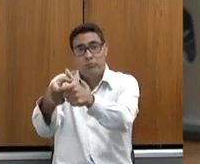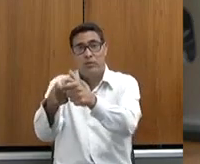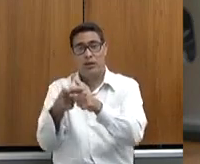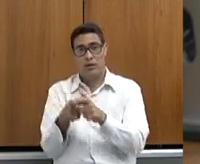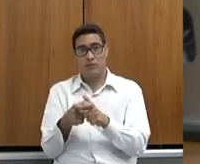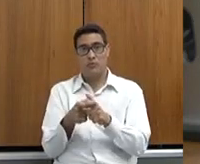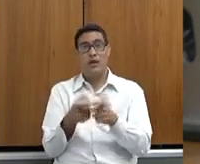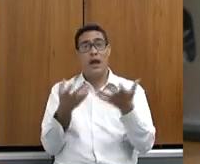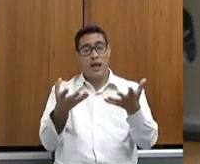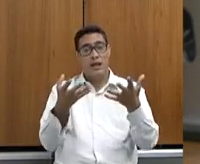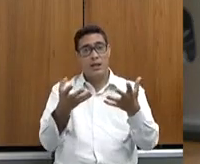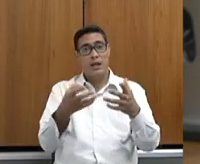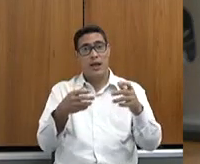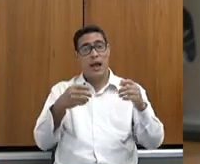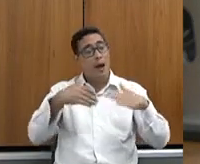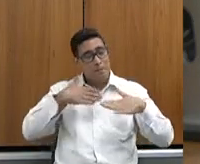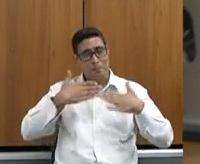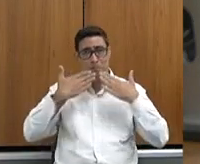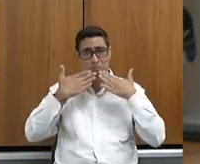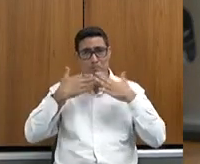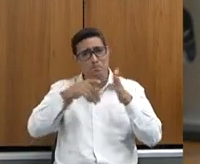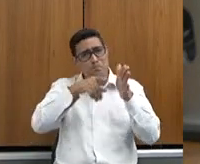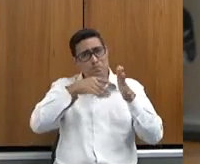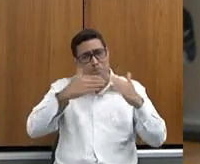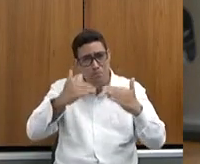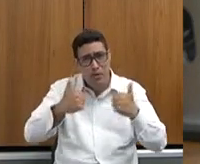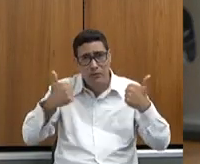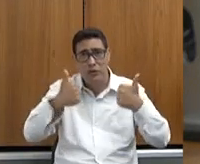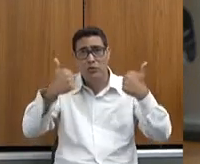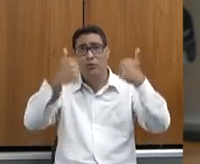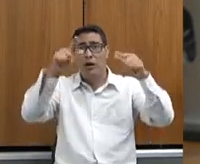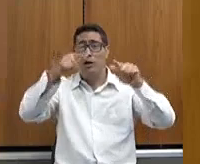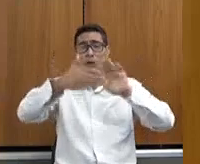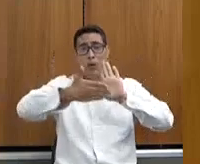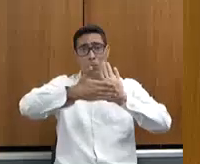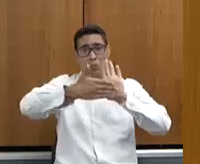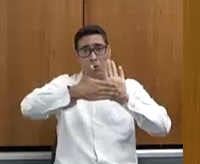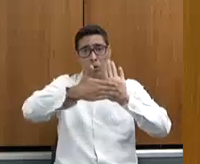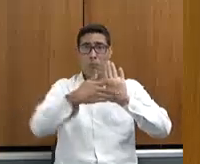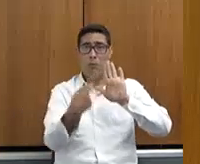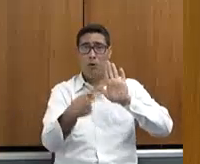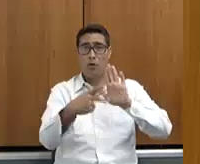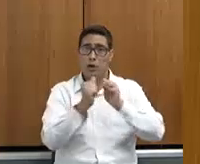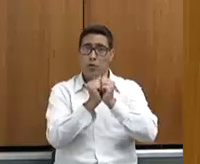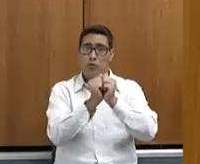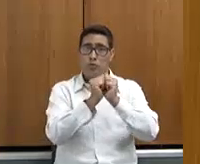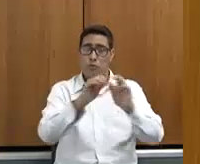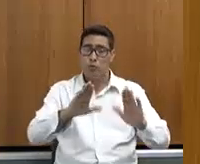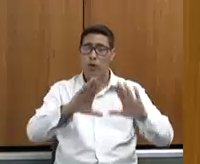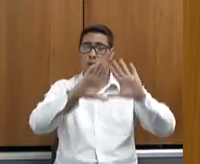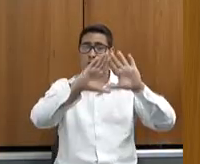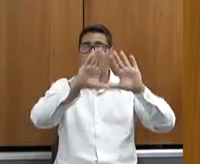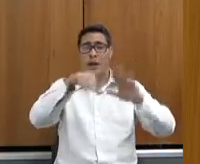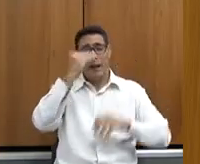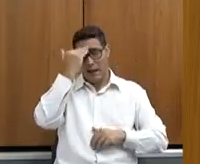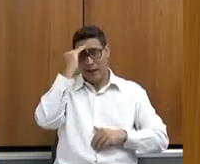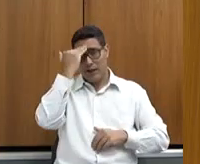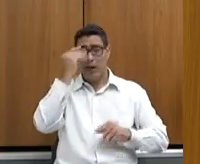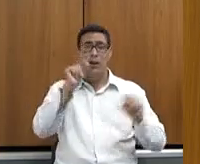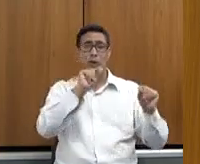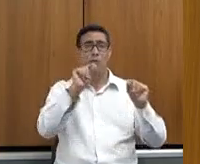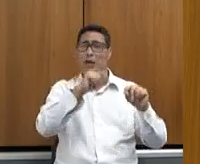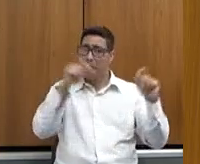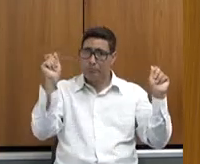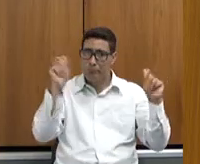aperfeiçoar, Coronel Henrique, para nós trabalharmos uma proposta junto com a Assembleia, entender melhor o que é possível